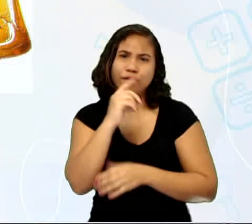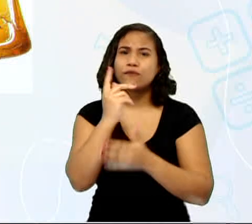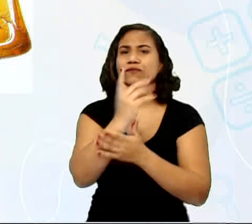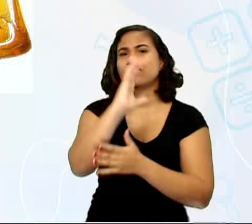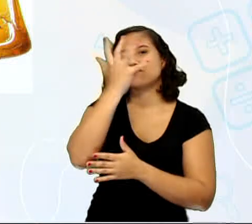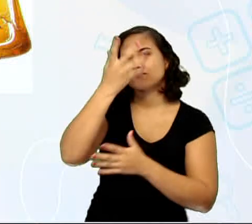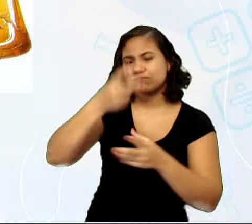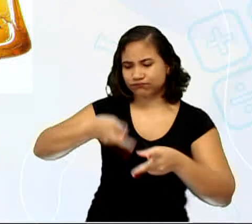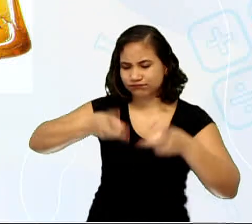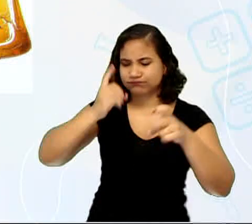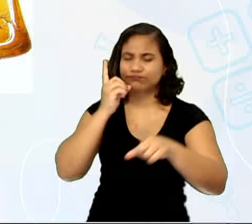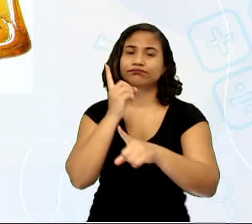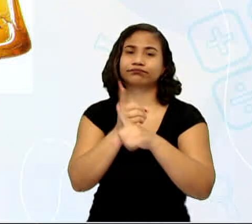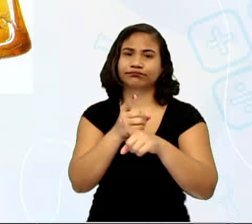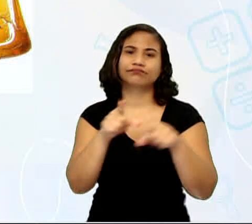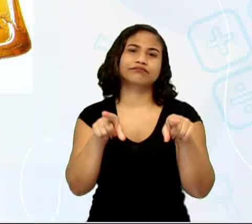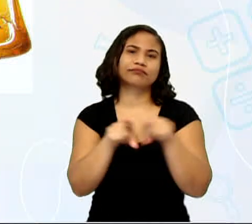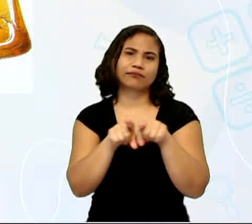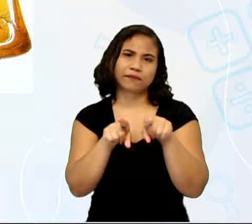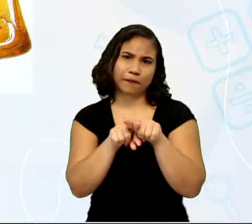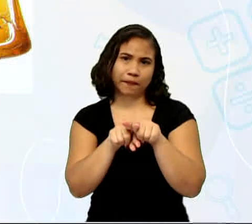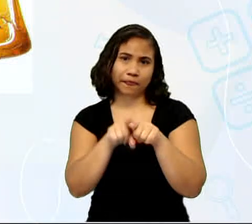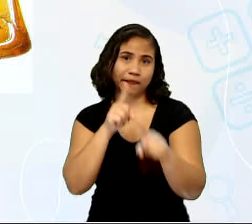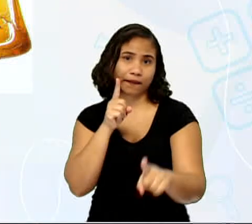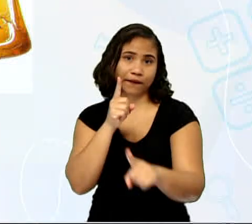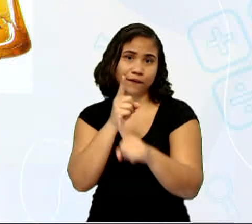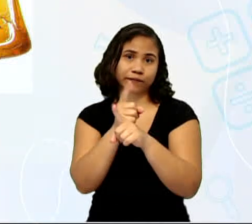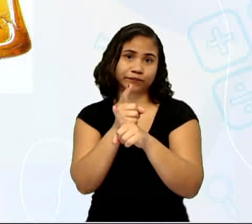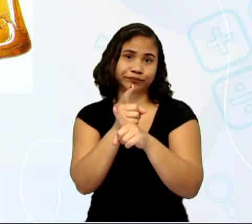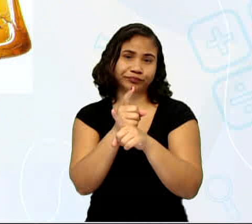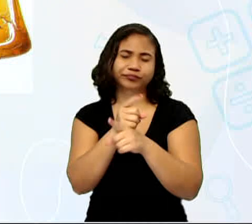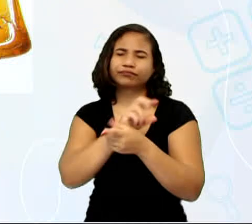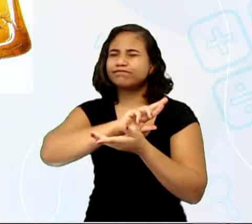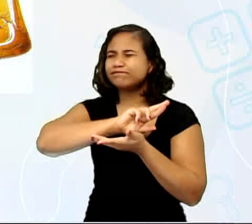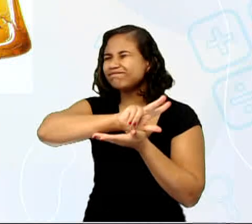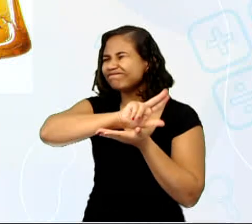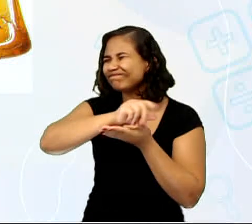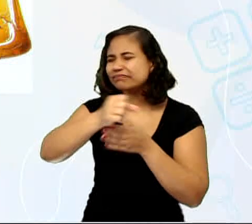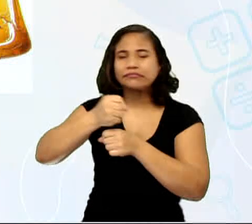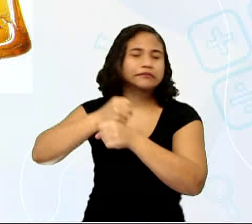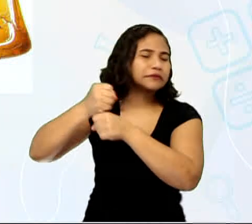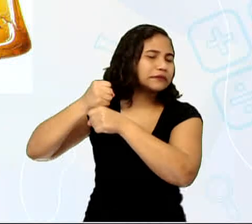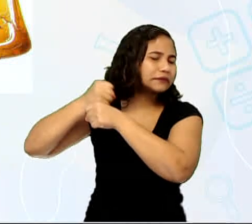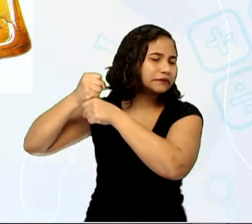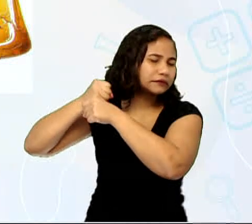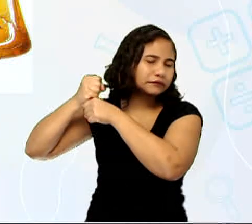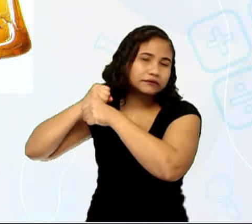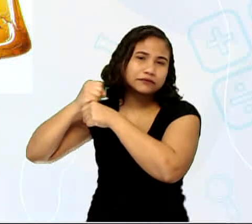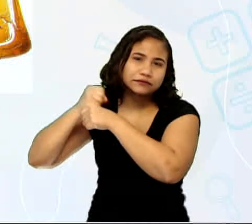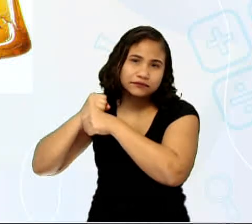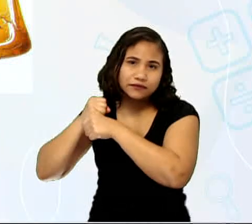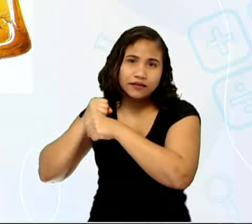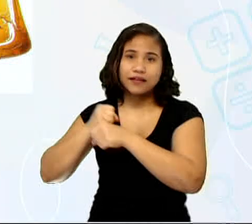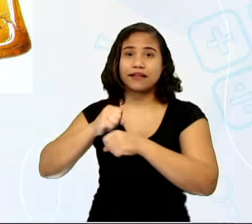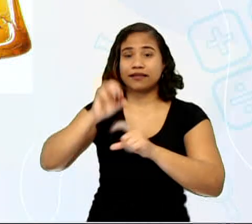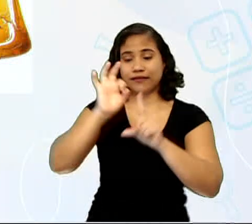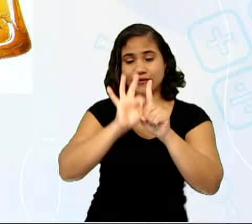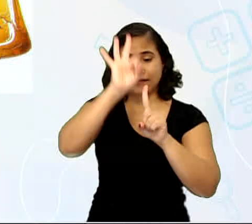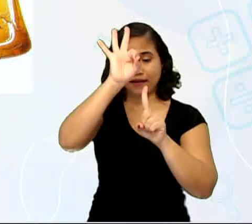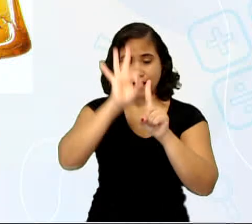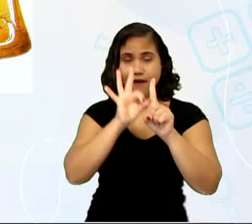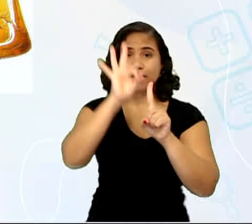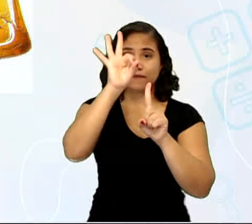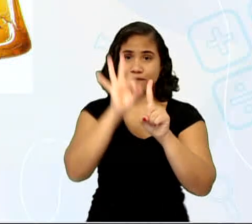você pode encontrar, acabou-se de encontrando fósseis de milhares de anos. Na temperatura, com